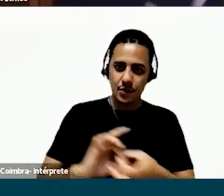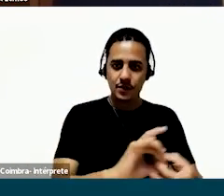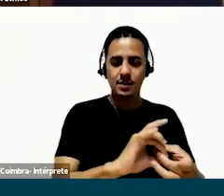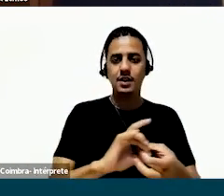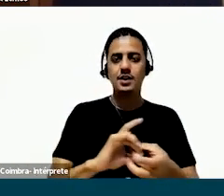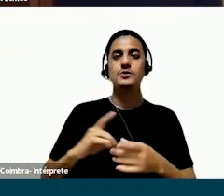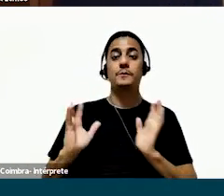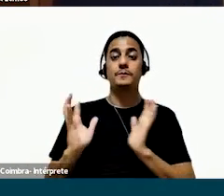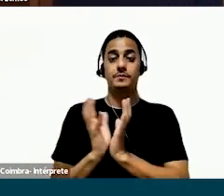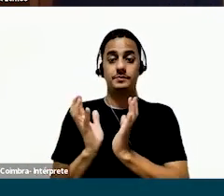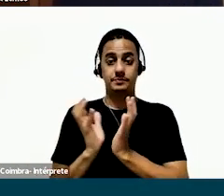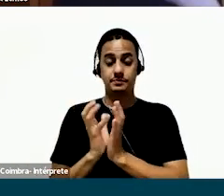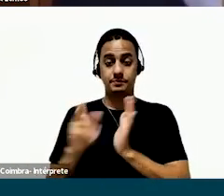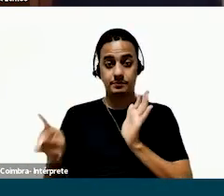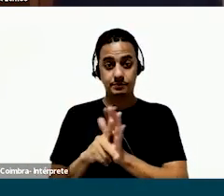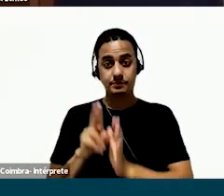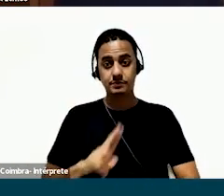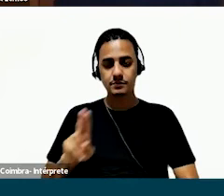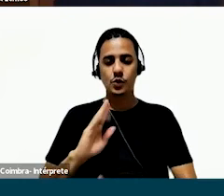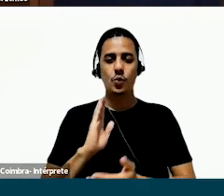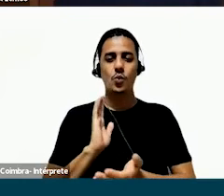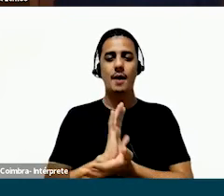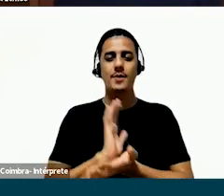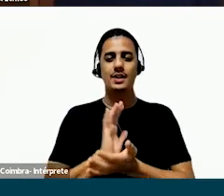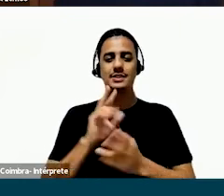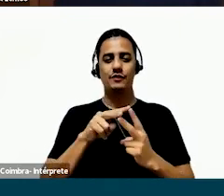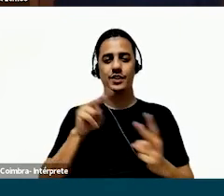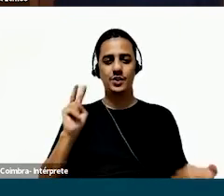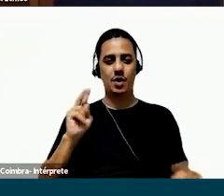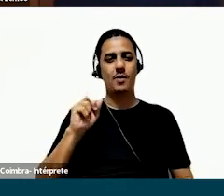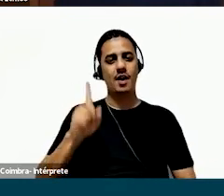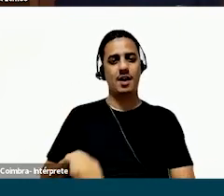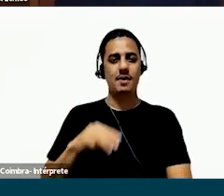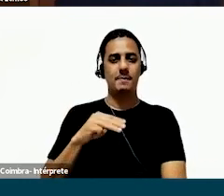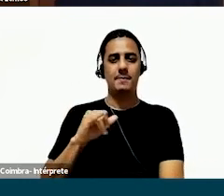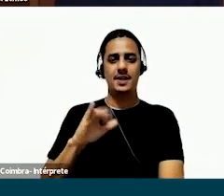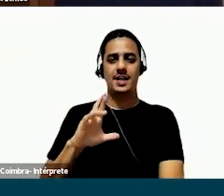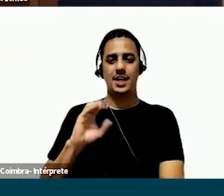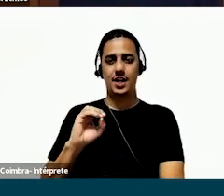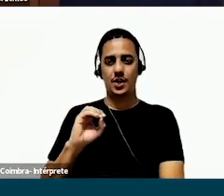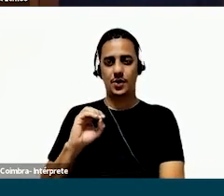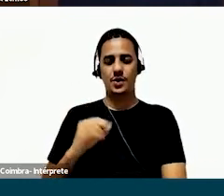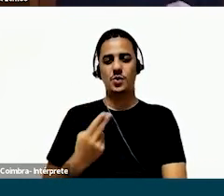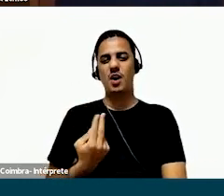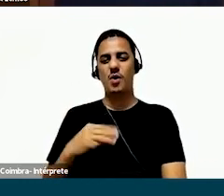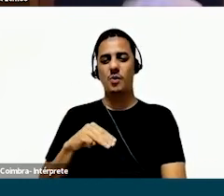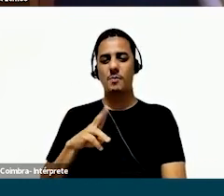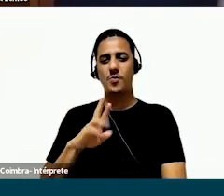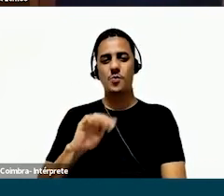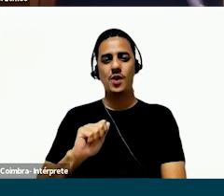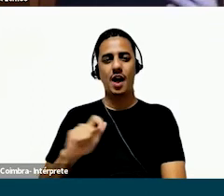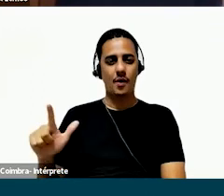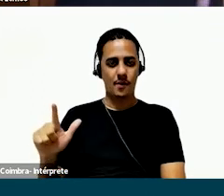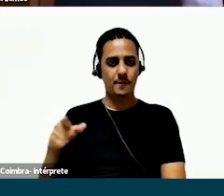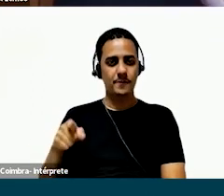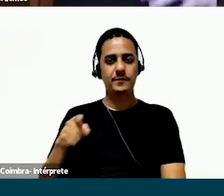conversa para entender o contexto, a equipe utilizou uma plataforma de colaboração virtual, que é o Miro, é similar ao Miro,